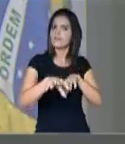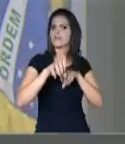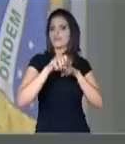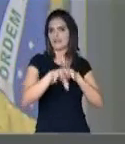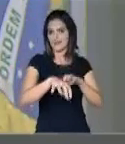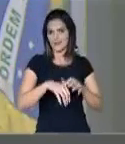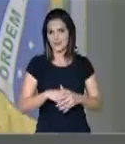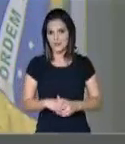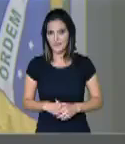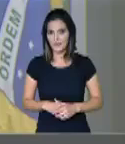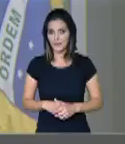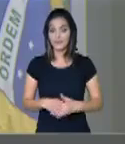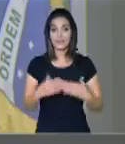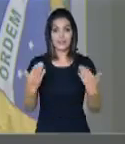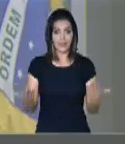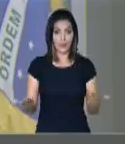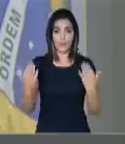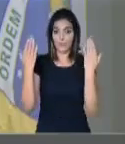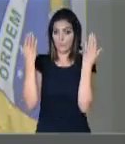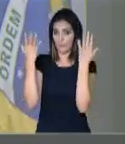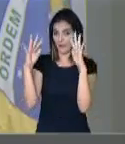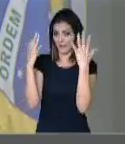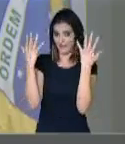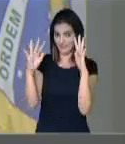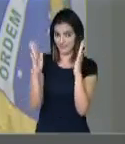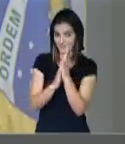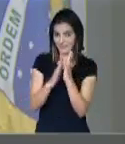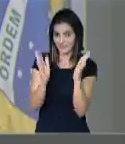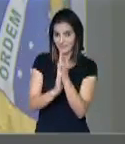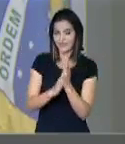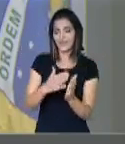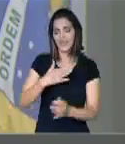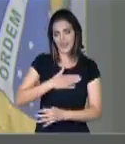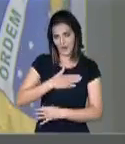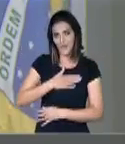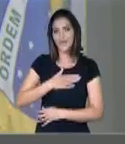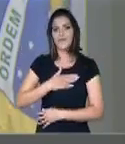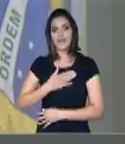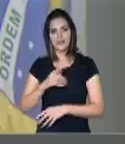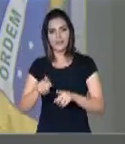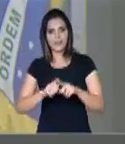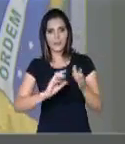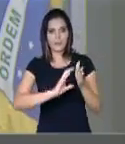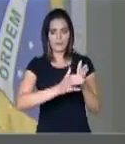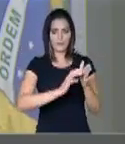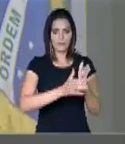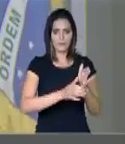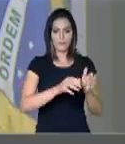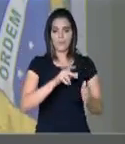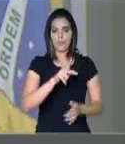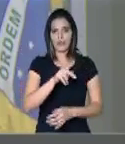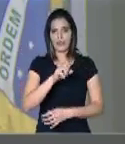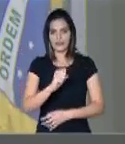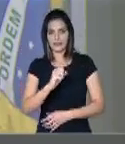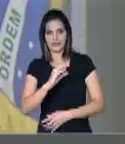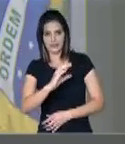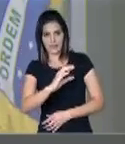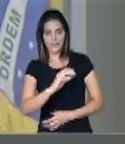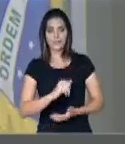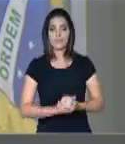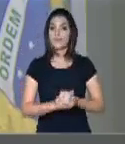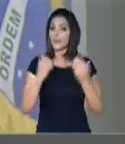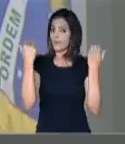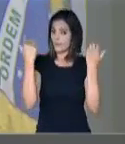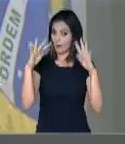eu termino, senhor presidente, parabenizando, portanto, em meu nome, em nome do partido, cristão, a